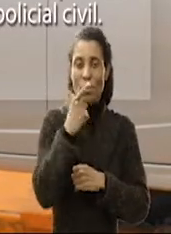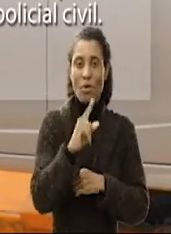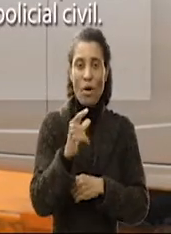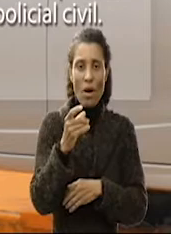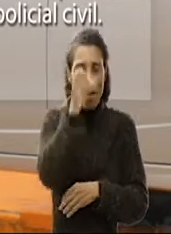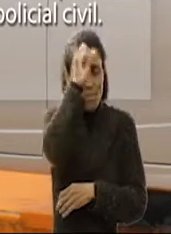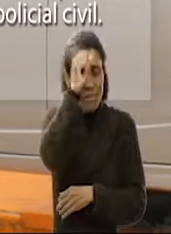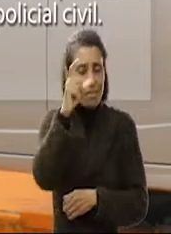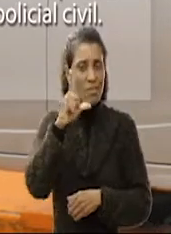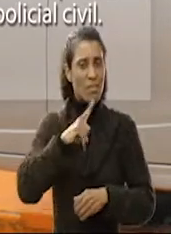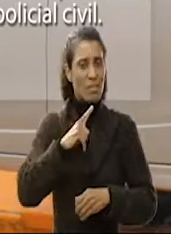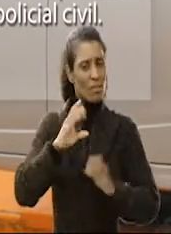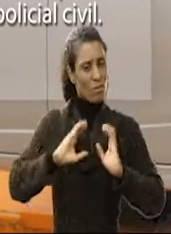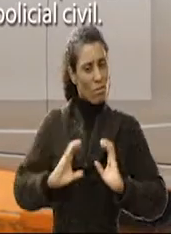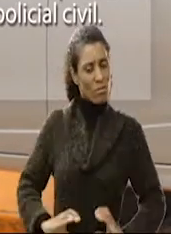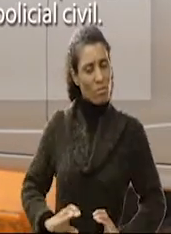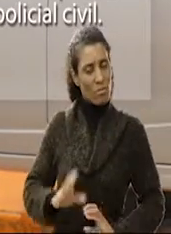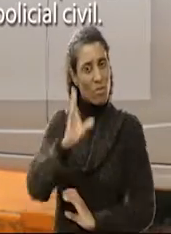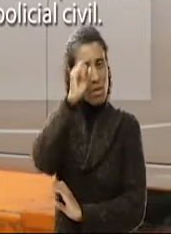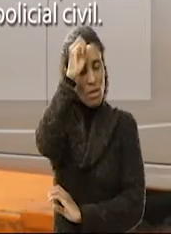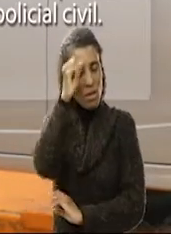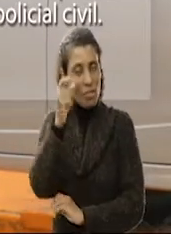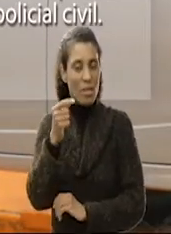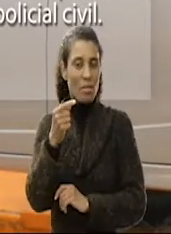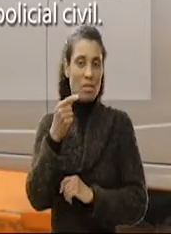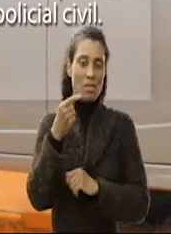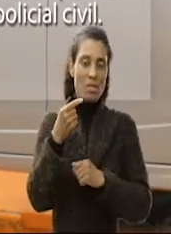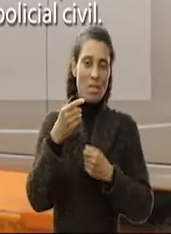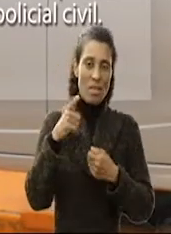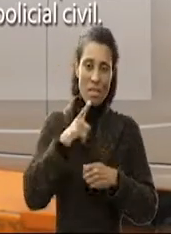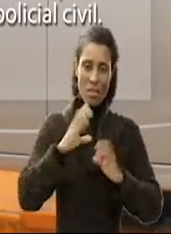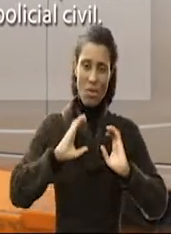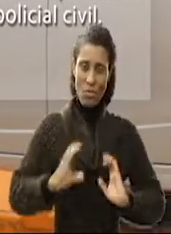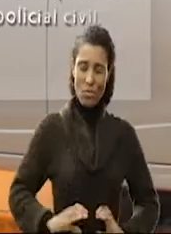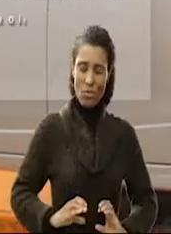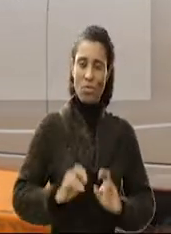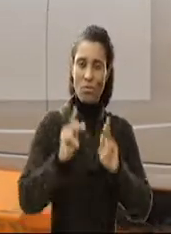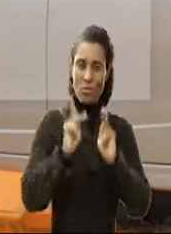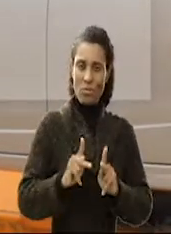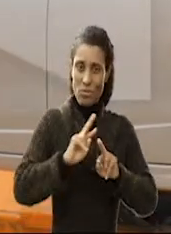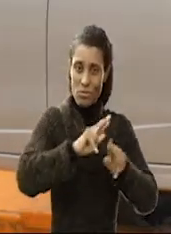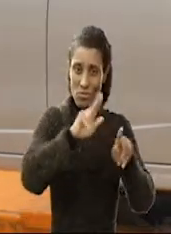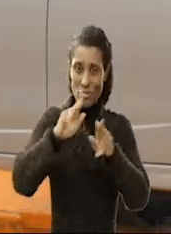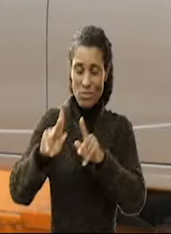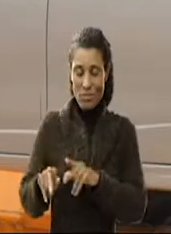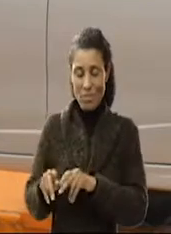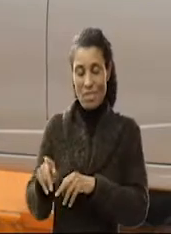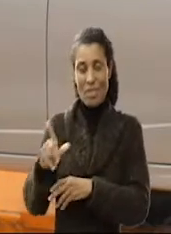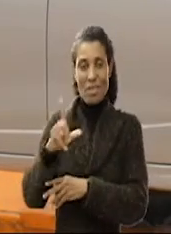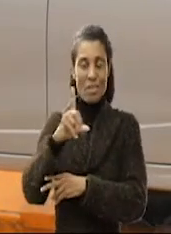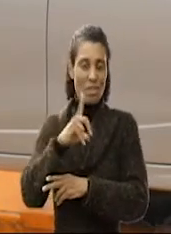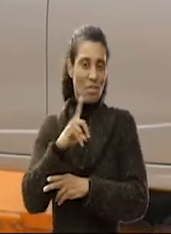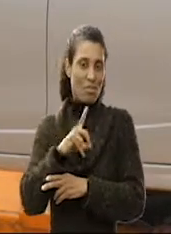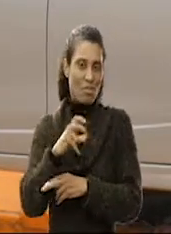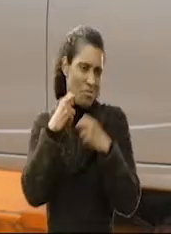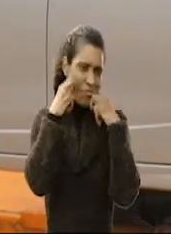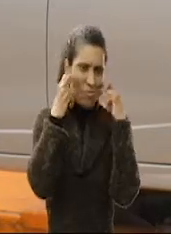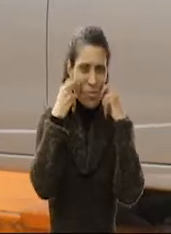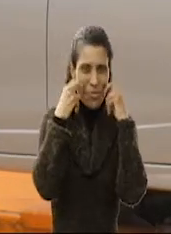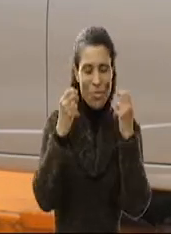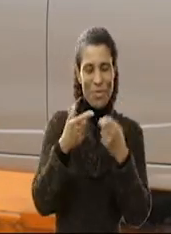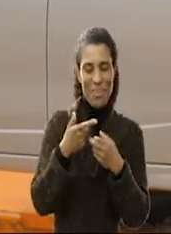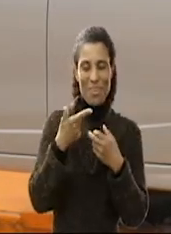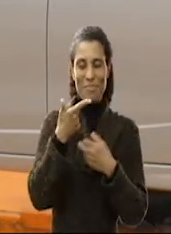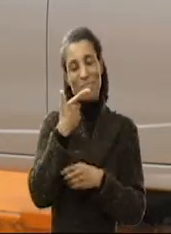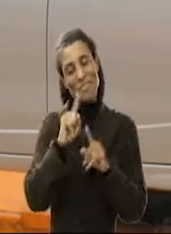a ter disciplina, aprendi a lidar com pessoas diferentes. Eu era muito introvertido lá, acabei aprendendo a ser mais